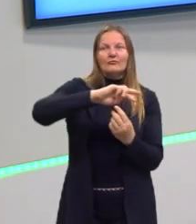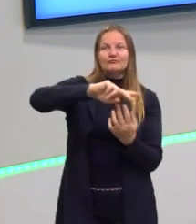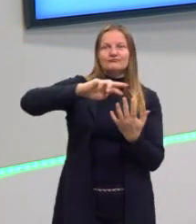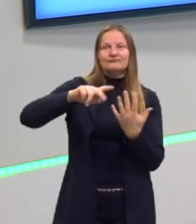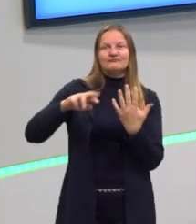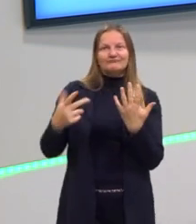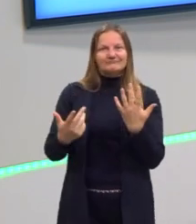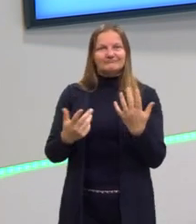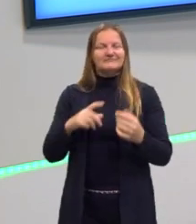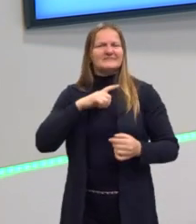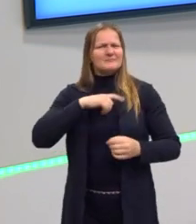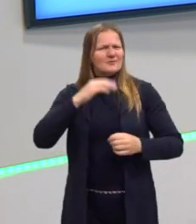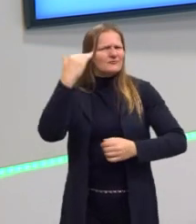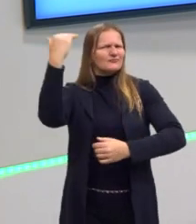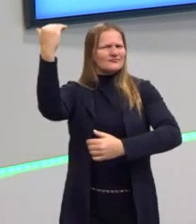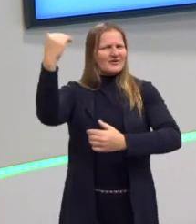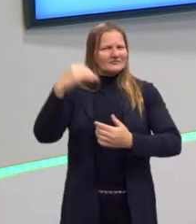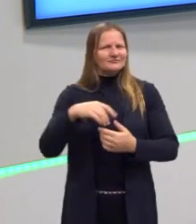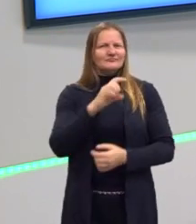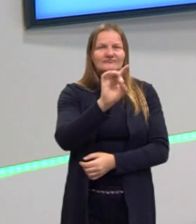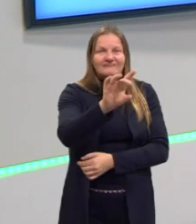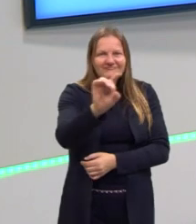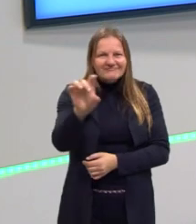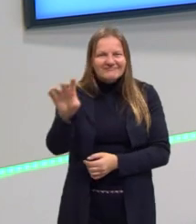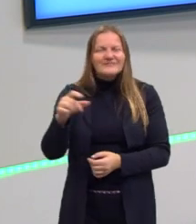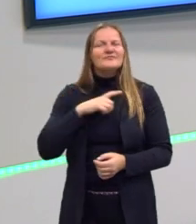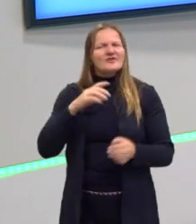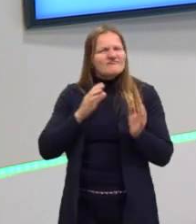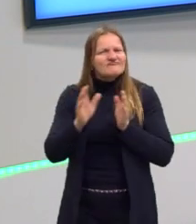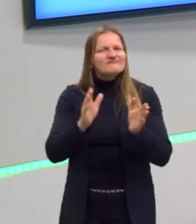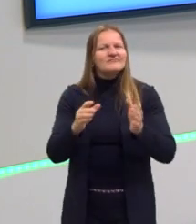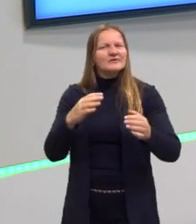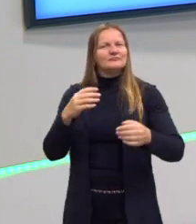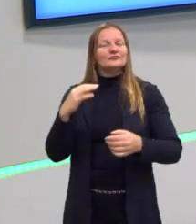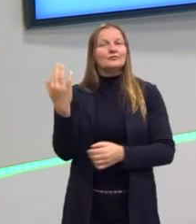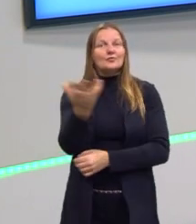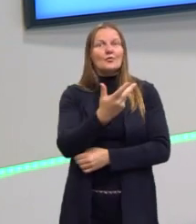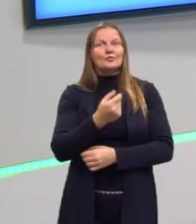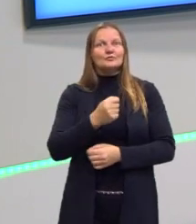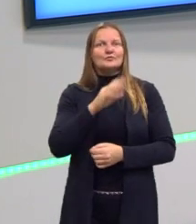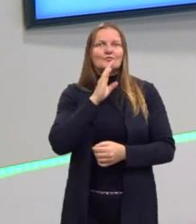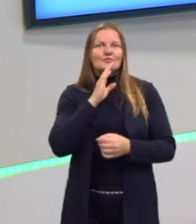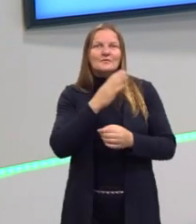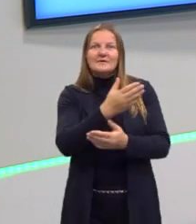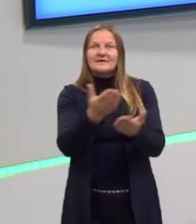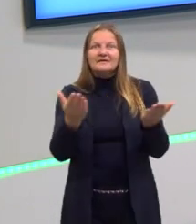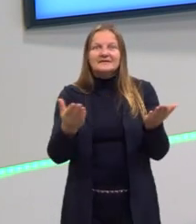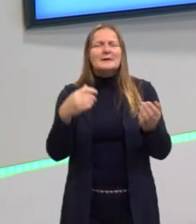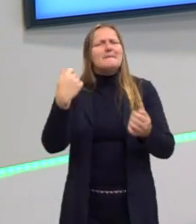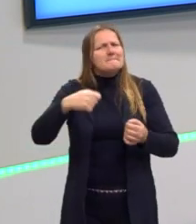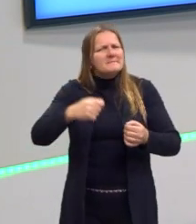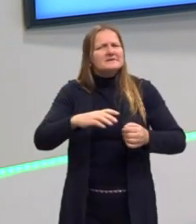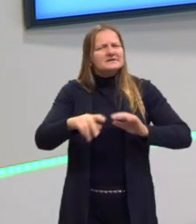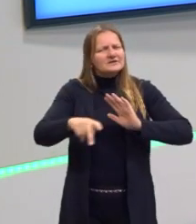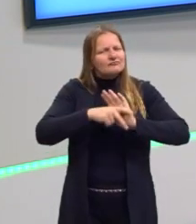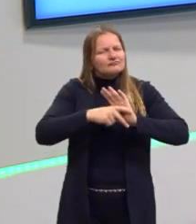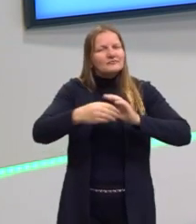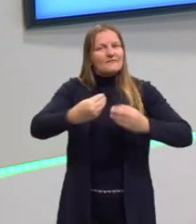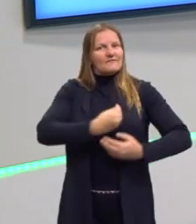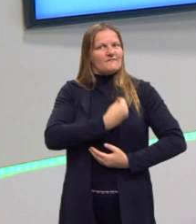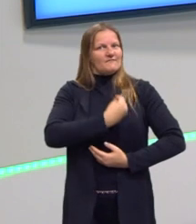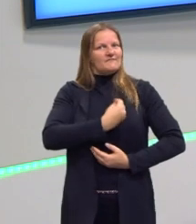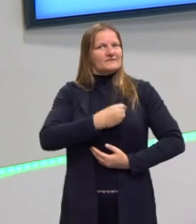inteligência. Mas todos nós temos acesso a todos esses conhecimentos. Em coisas que estão no nosso dia a dia.